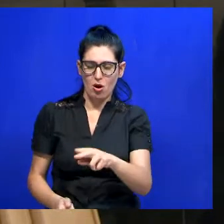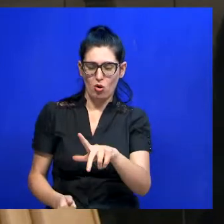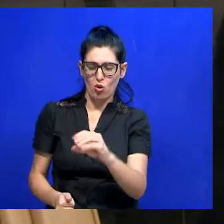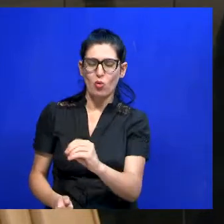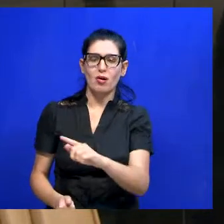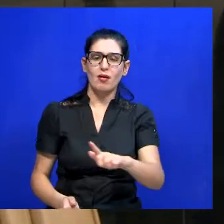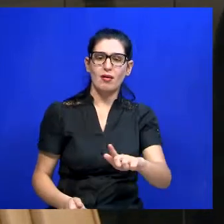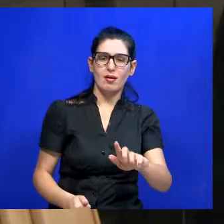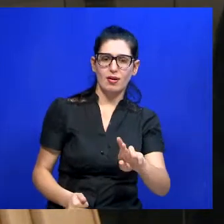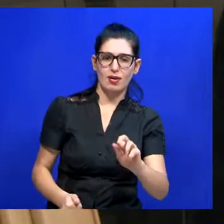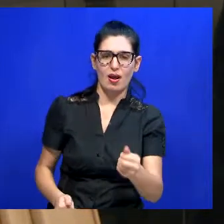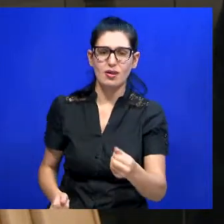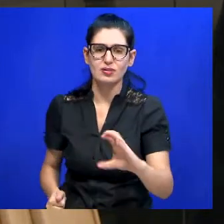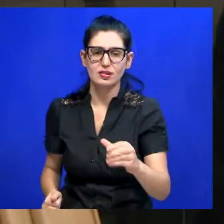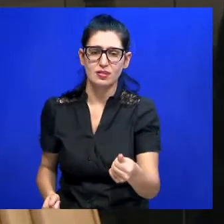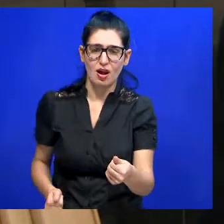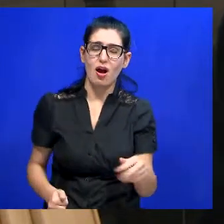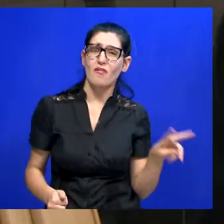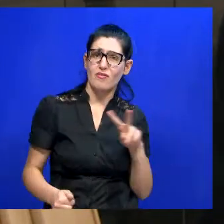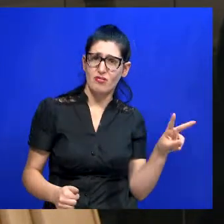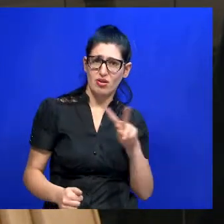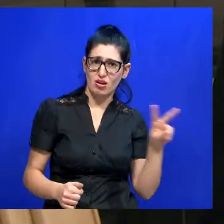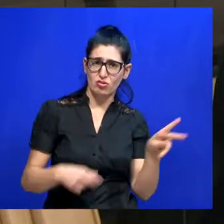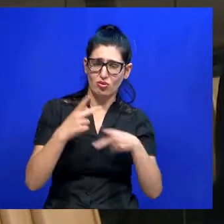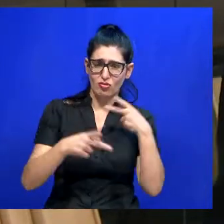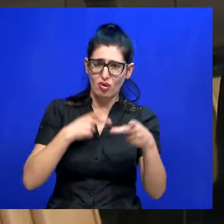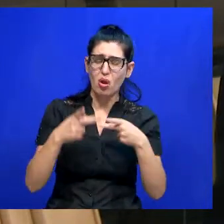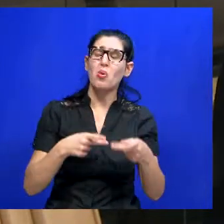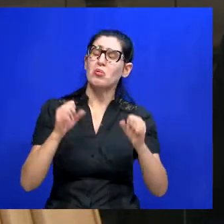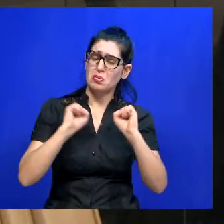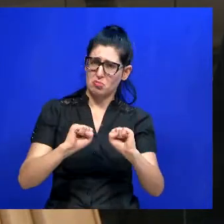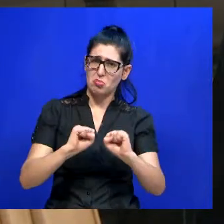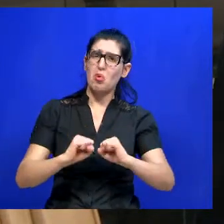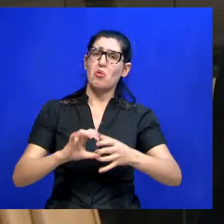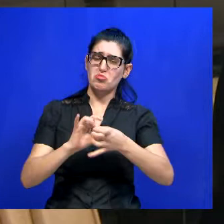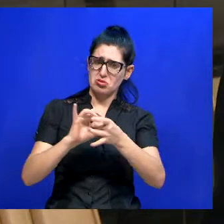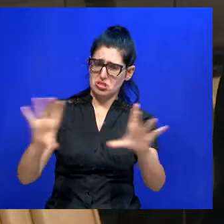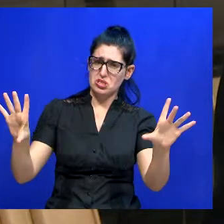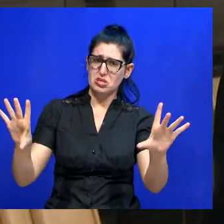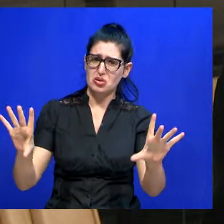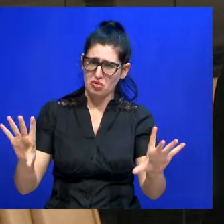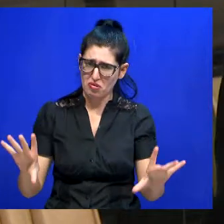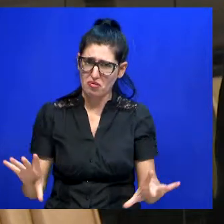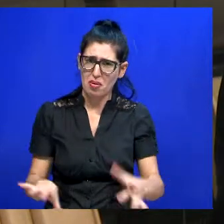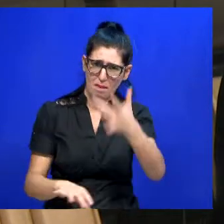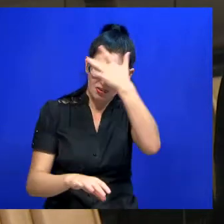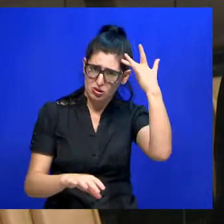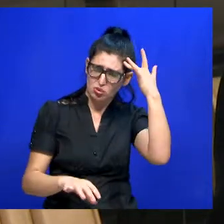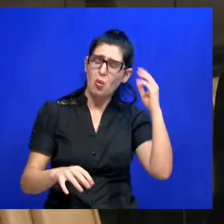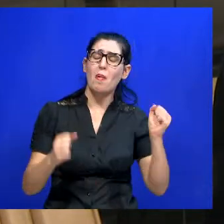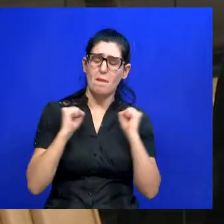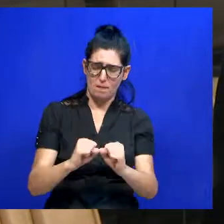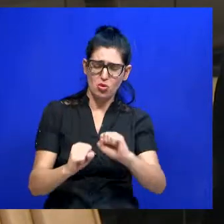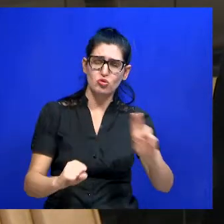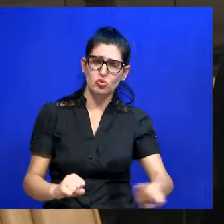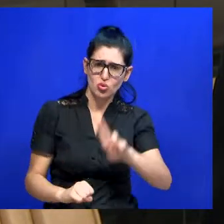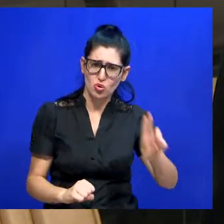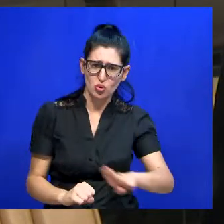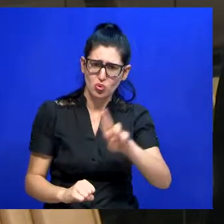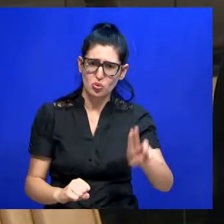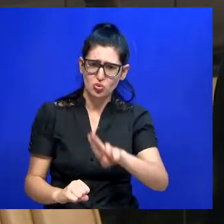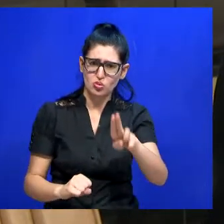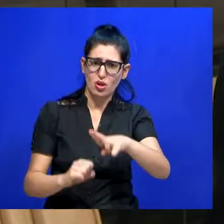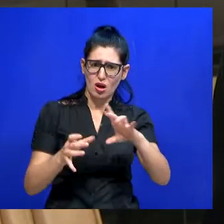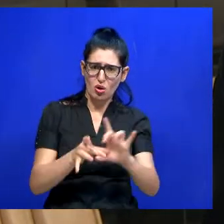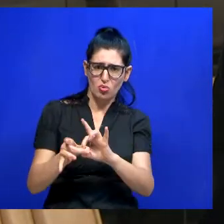Os vereadores aqui declararam como utilidade pública e, a partir de agora, essa associação, que é de cunho social, poderá, inclusive, fazer